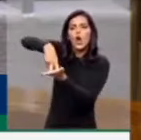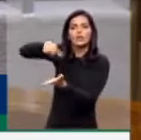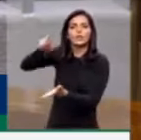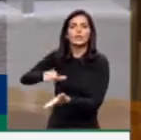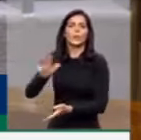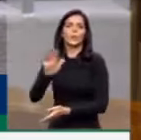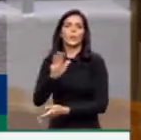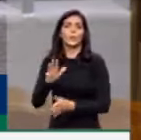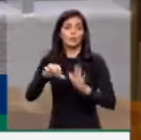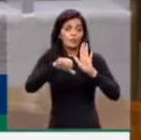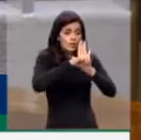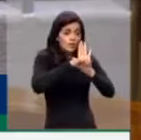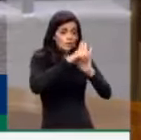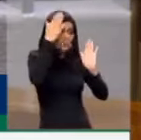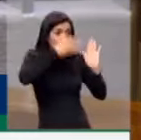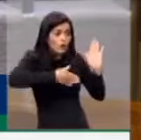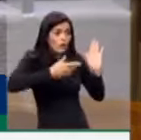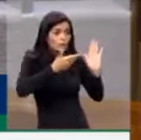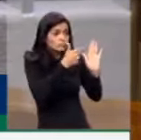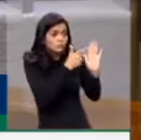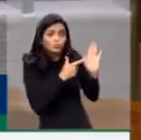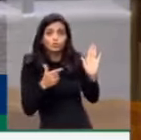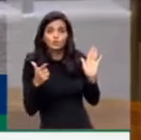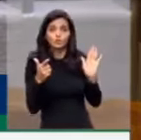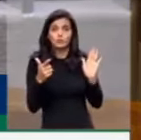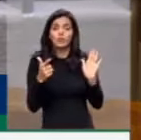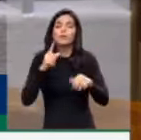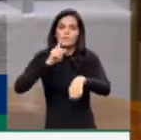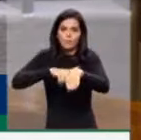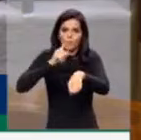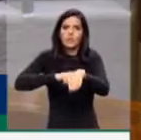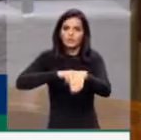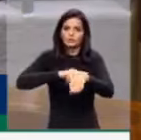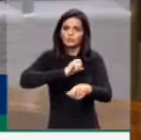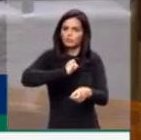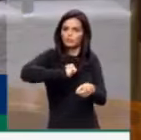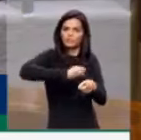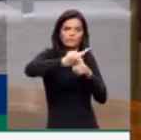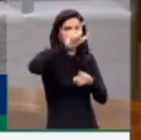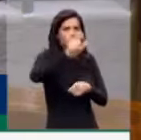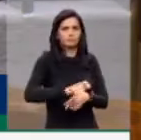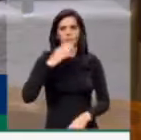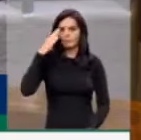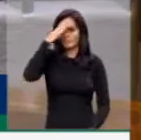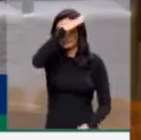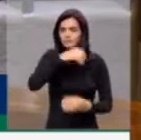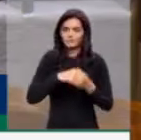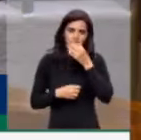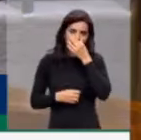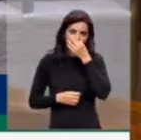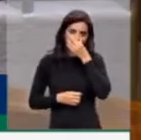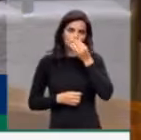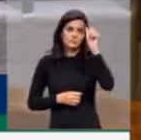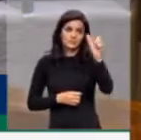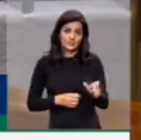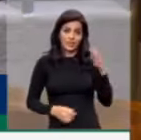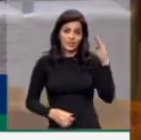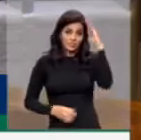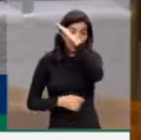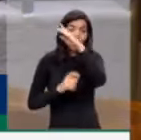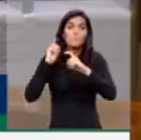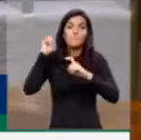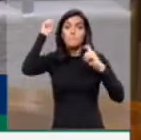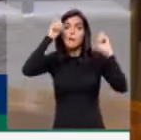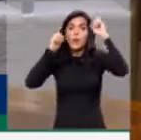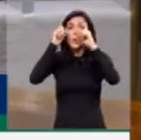E está na hora de fazer, sim, o impeachment de Bolsonaro, cuja única preocupação é com a vida dele e com a